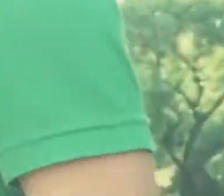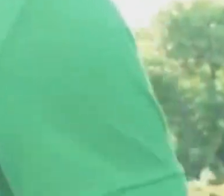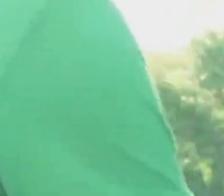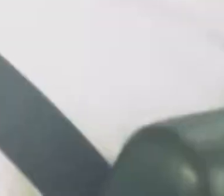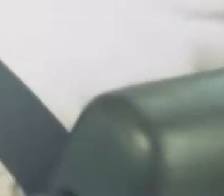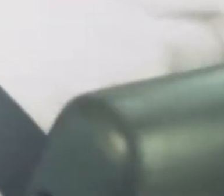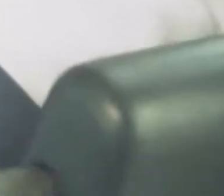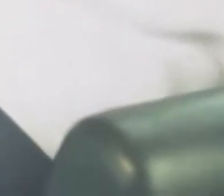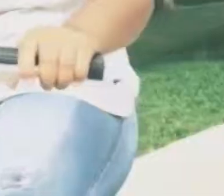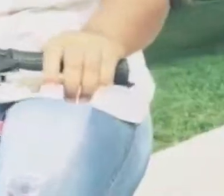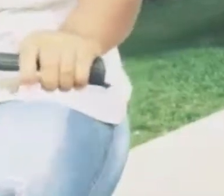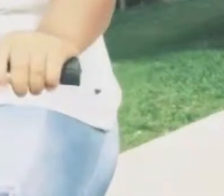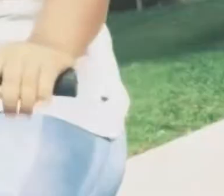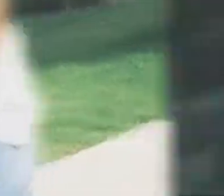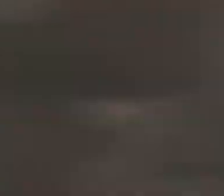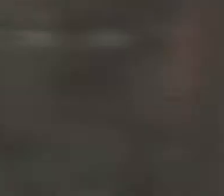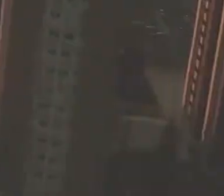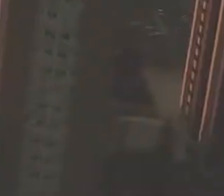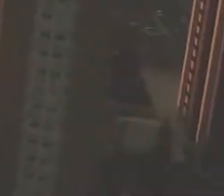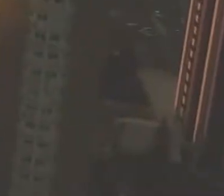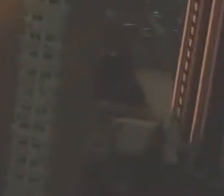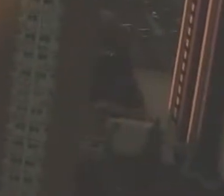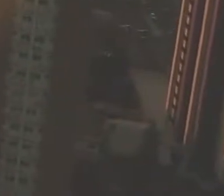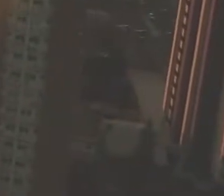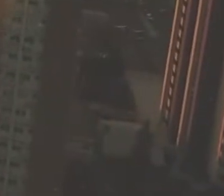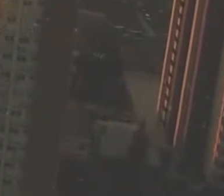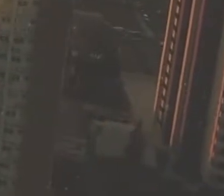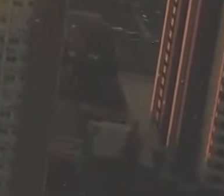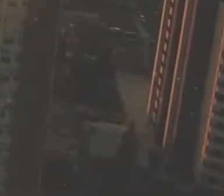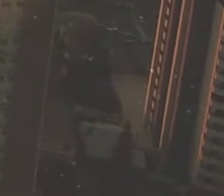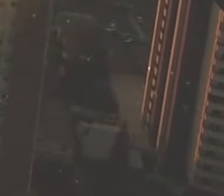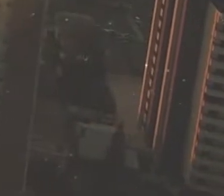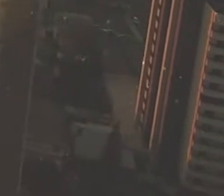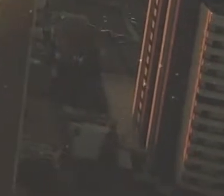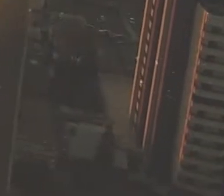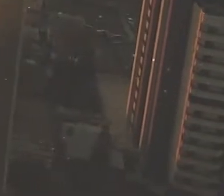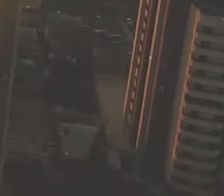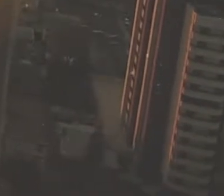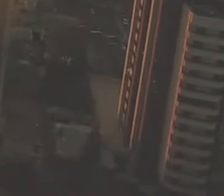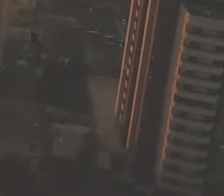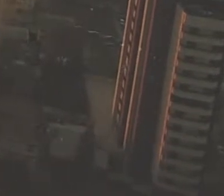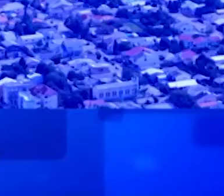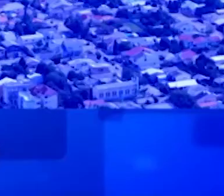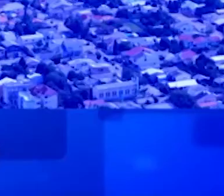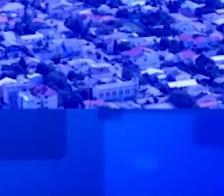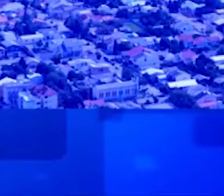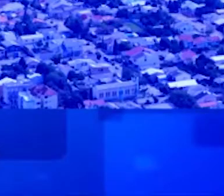Câmara de Vereadores de Passo Fundo. Transformando a vida de todos nós.